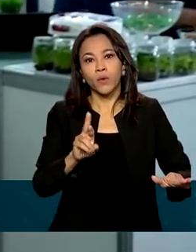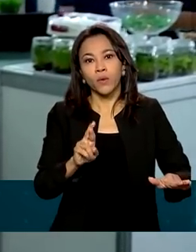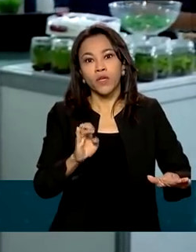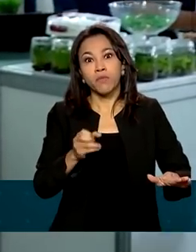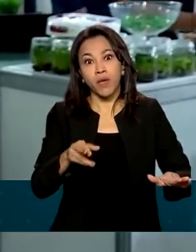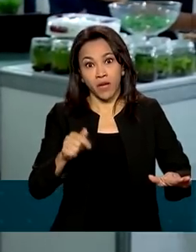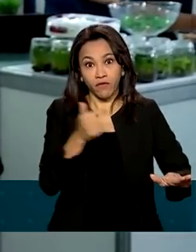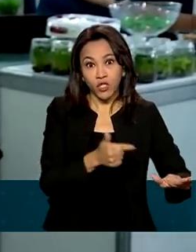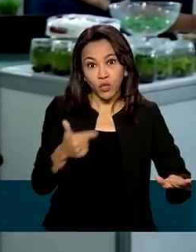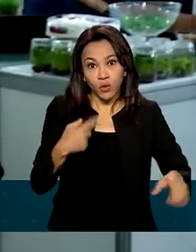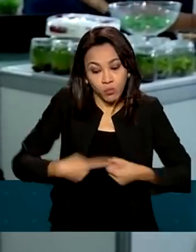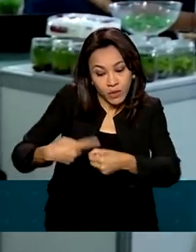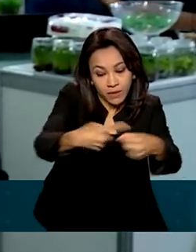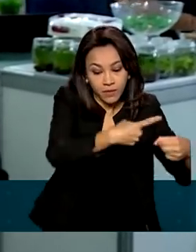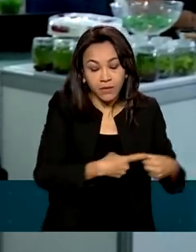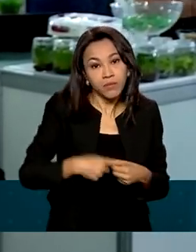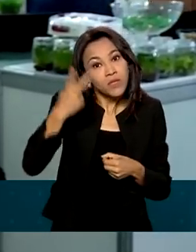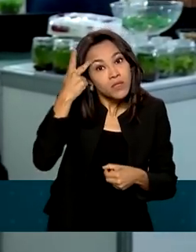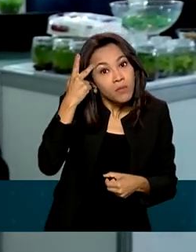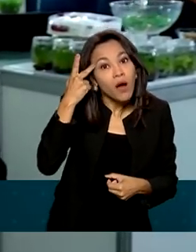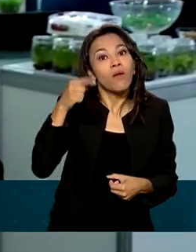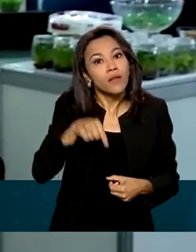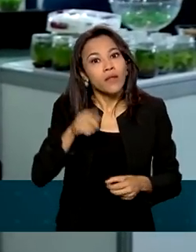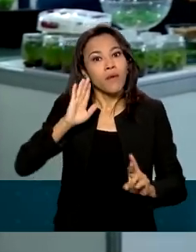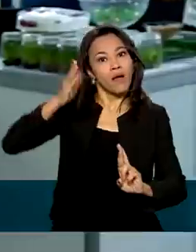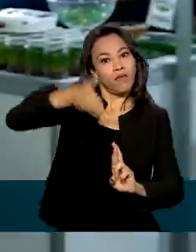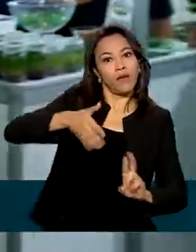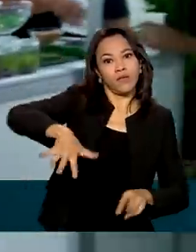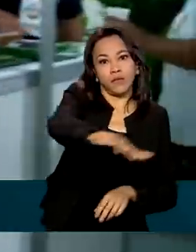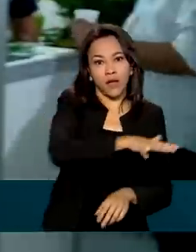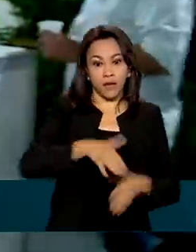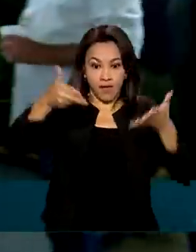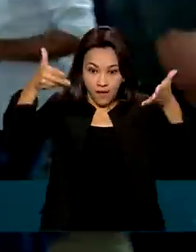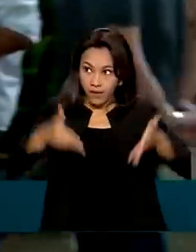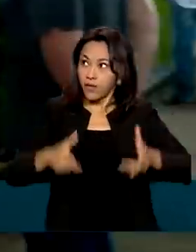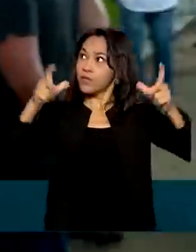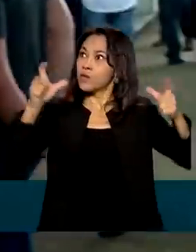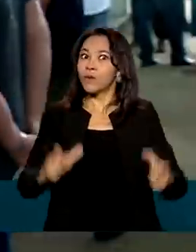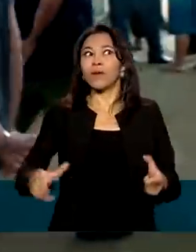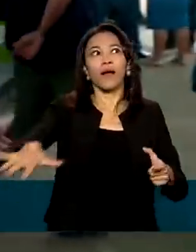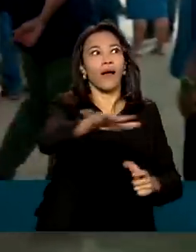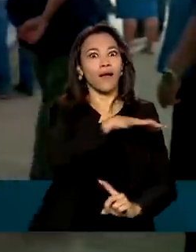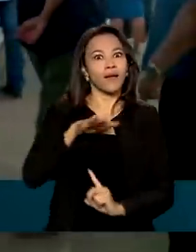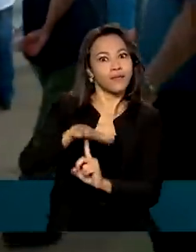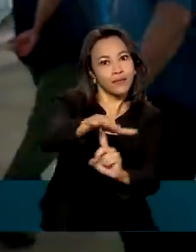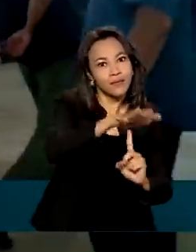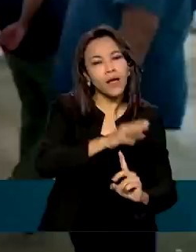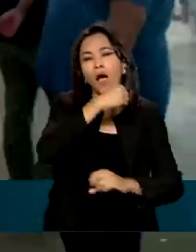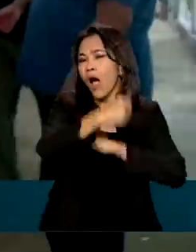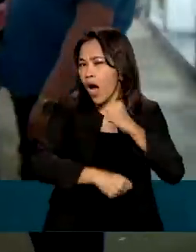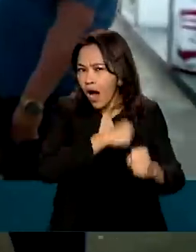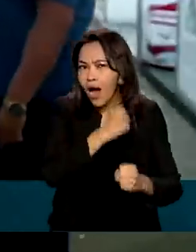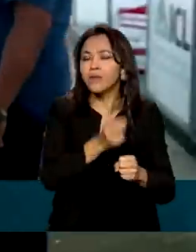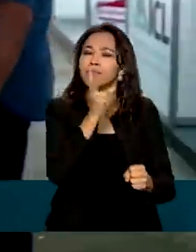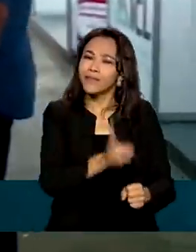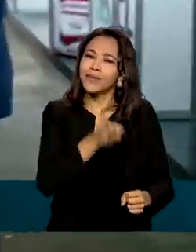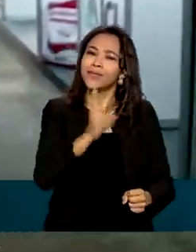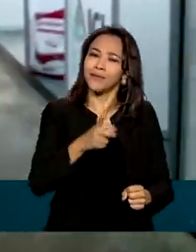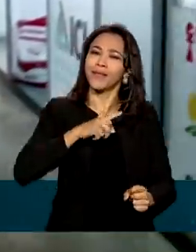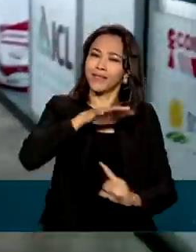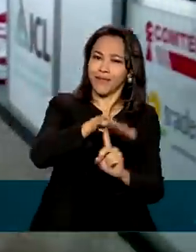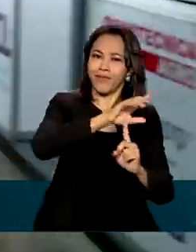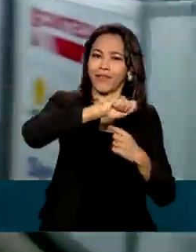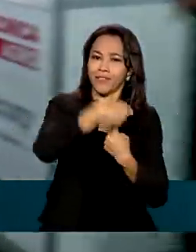paulistas, tem se destacado no setor. E é aqui onde todos os anos é realizada a Feira da Bananicultura.